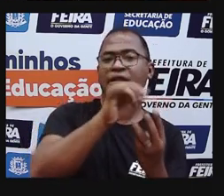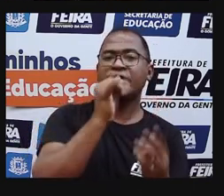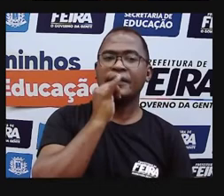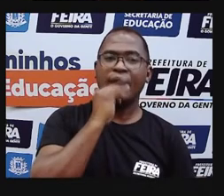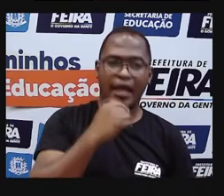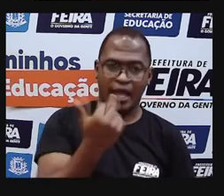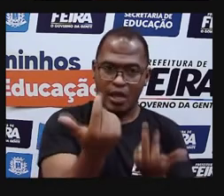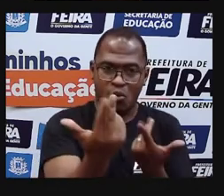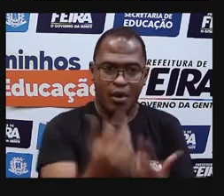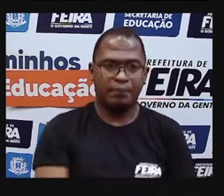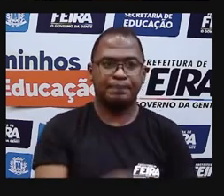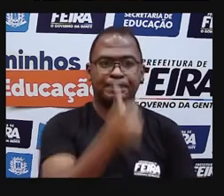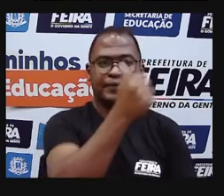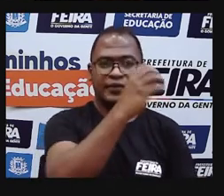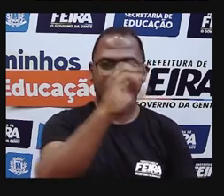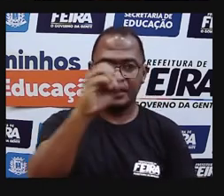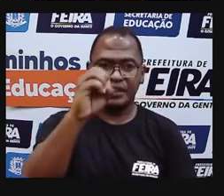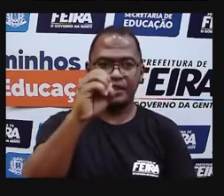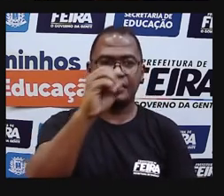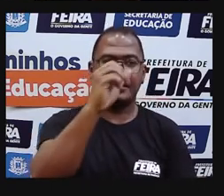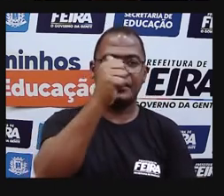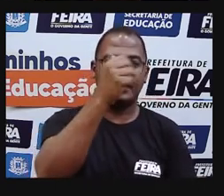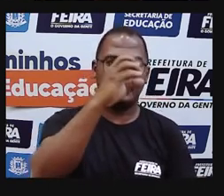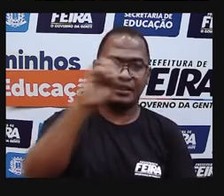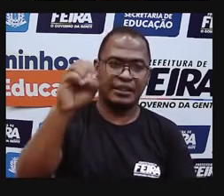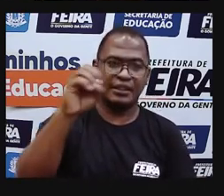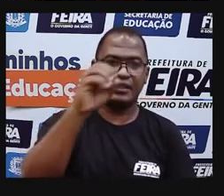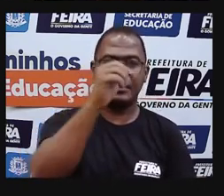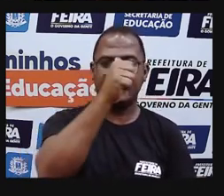vezes cem para formar o seiscento, certo? Então, bora jogar um pouquinho?